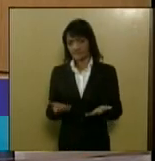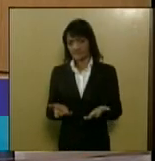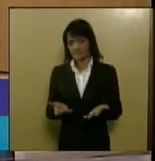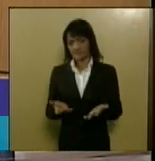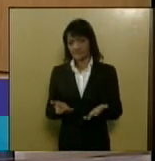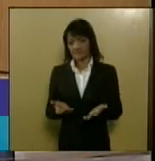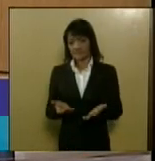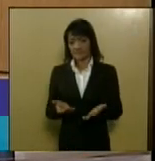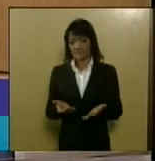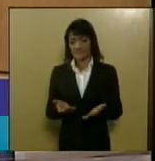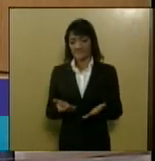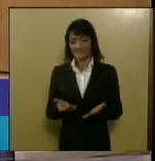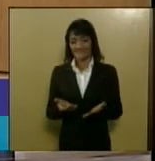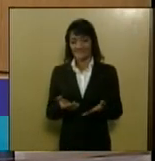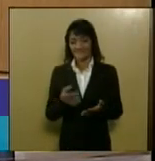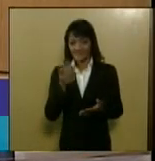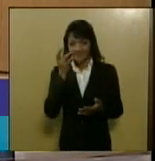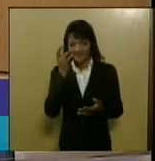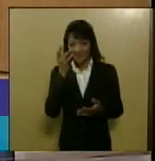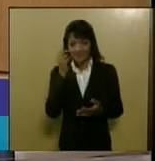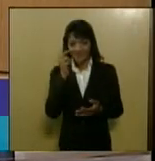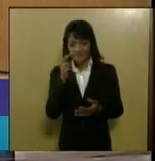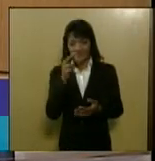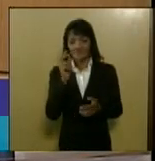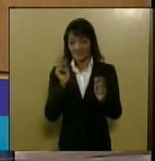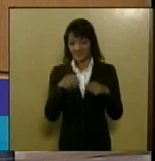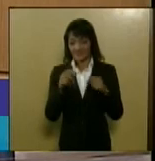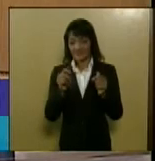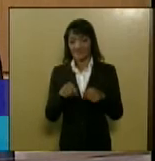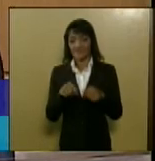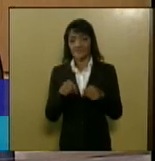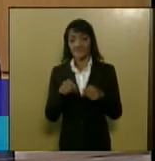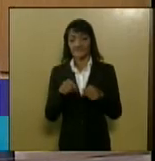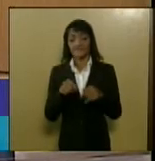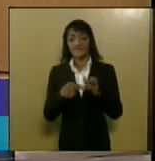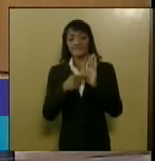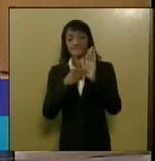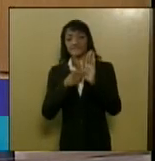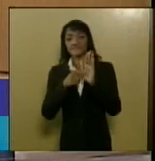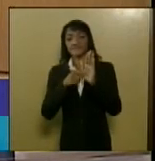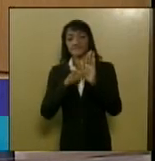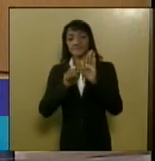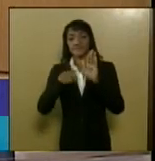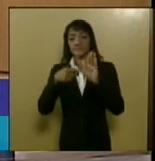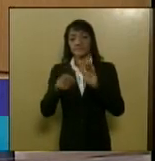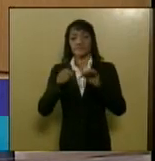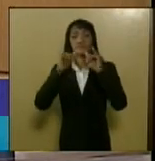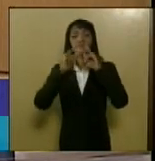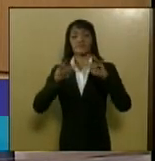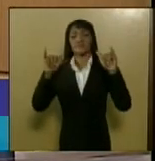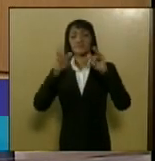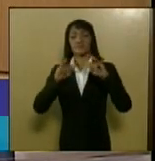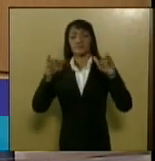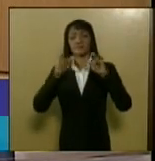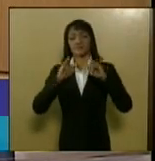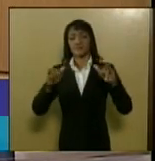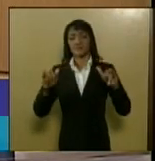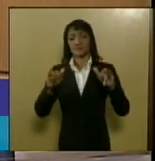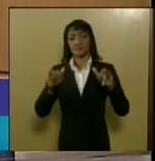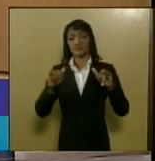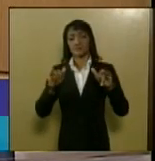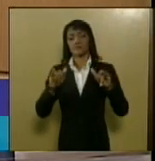está pequeno aí mas dá para ver alguma coisa aí é um símbolo da campanha de